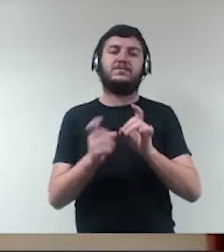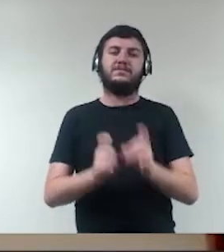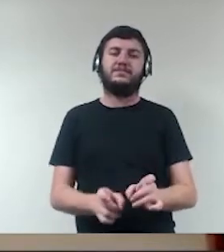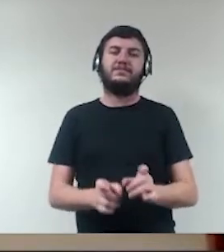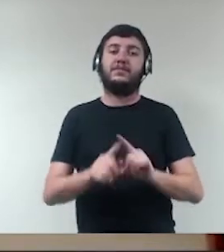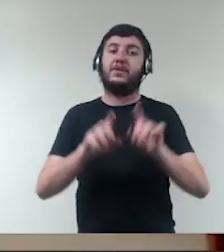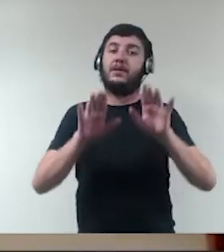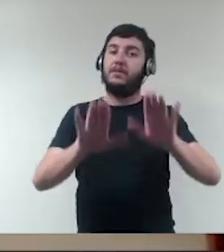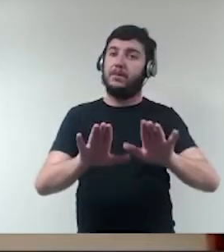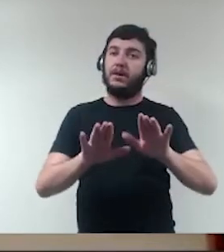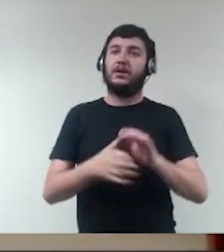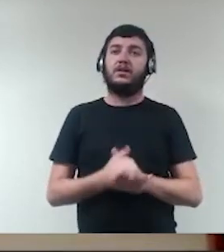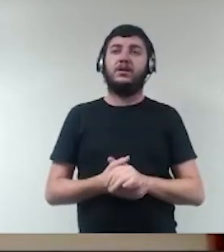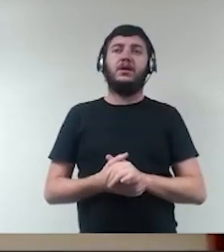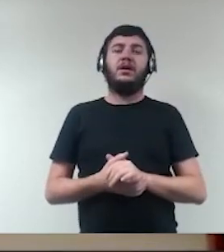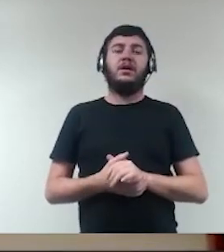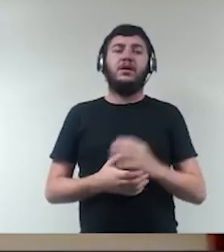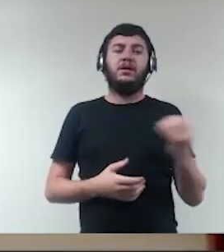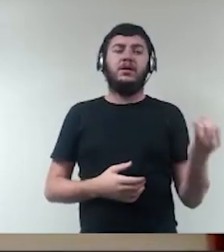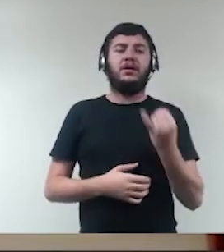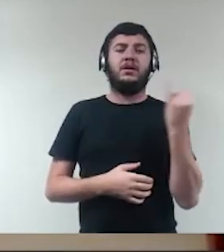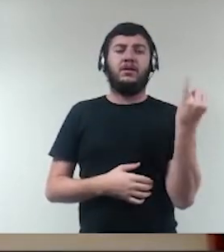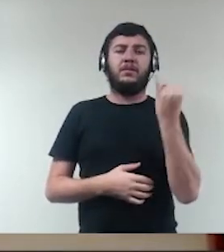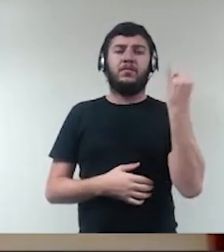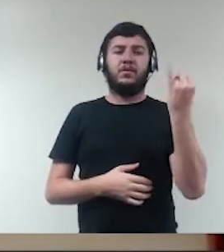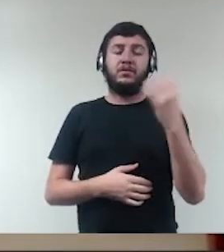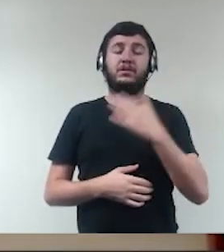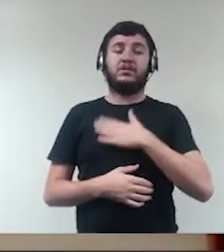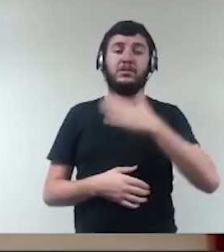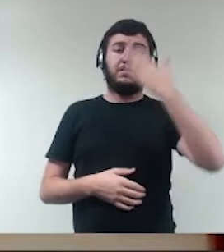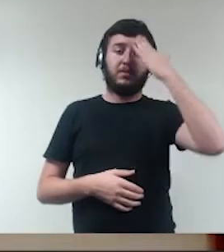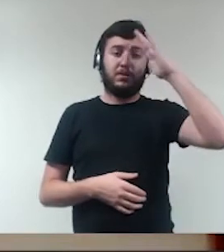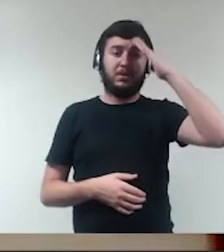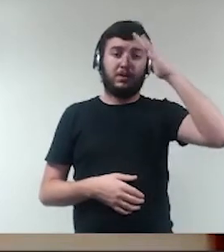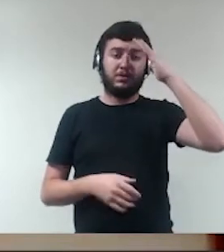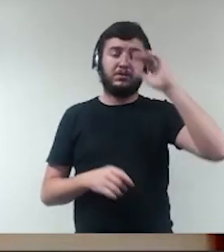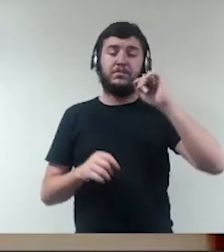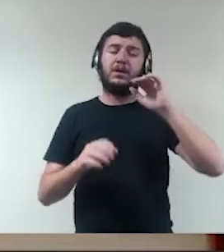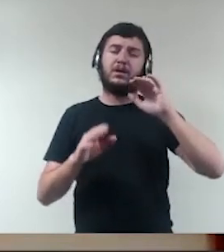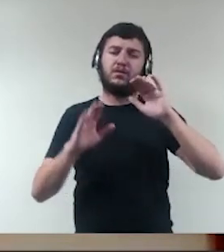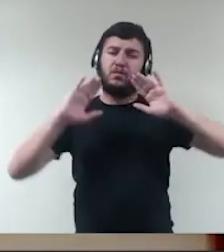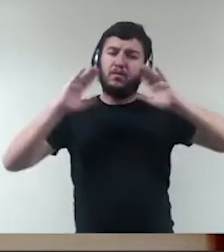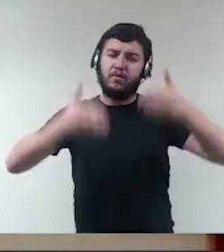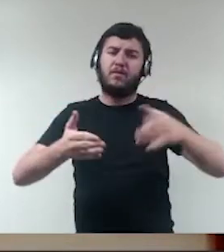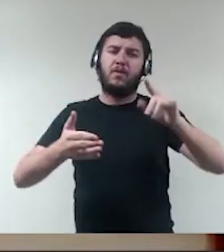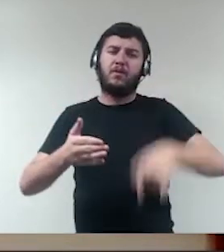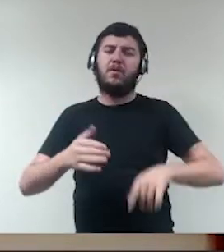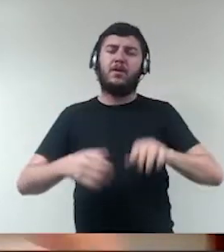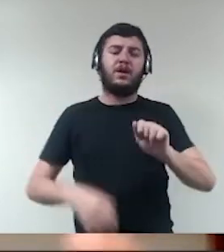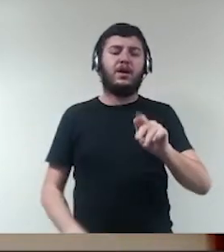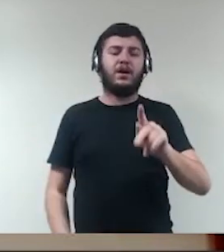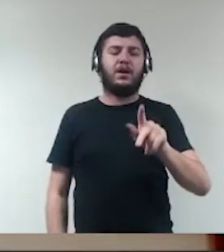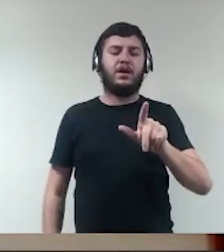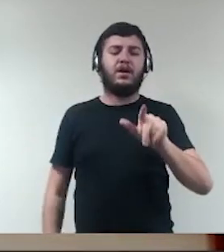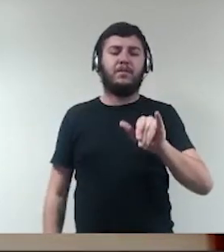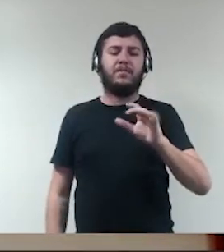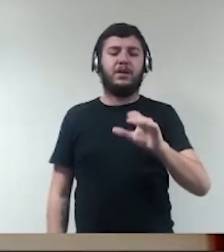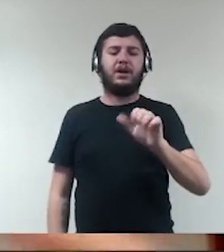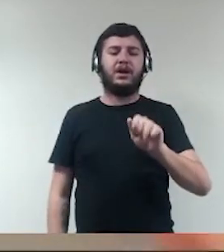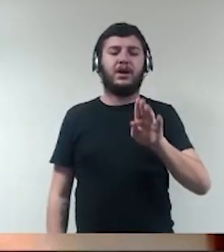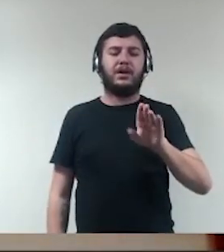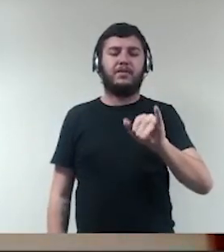Uma das coisas mais importantes na minha visão no que se refere à aplicabilidade dessas duas leis